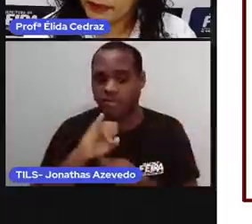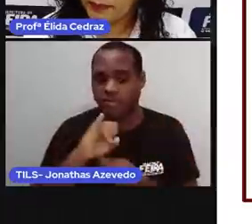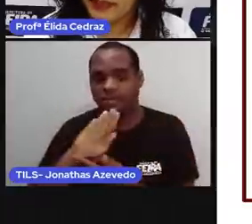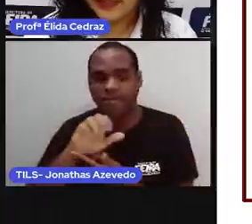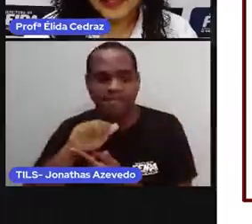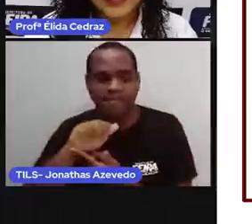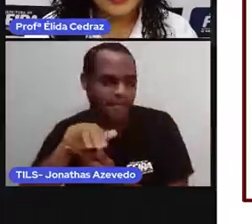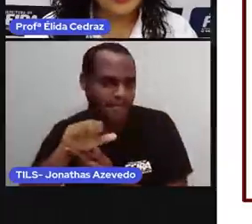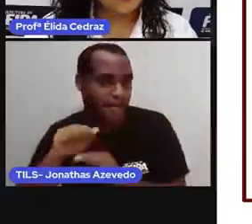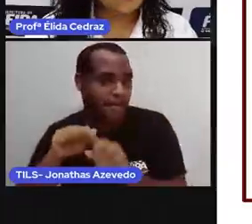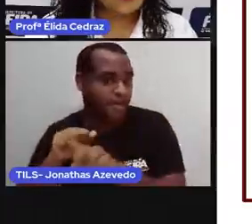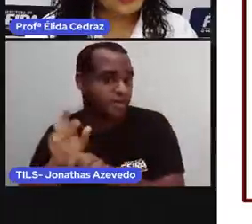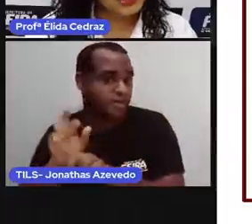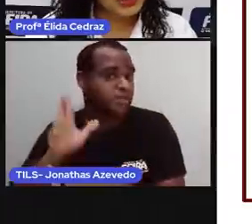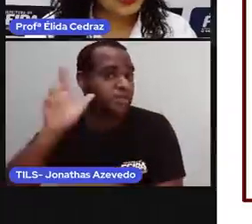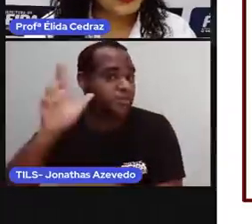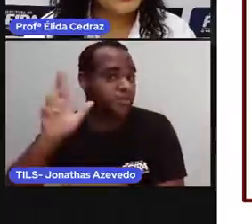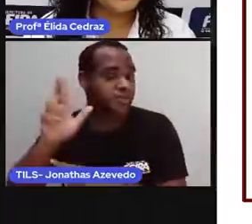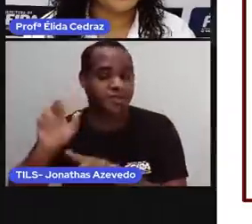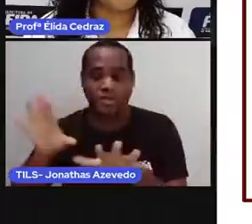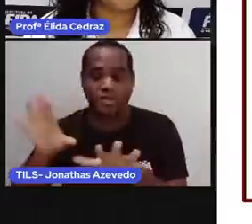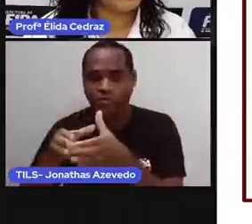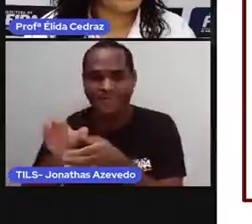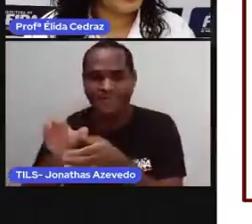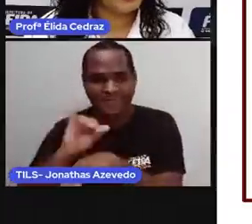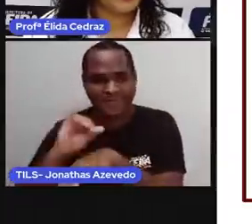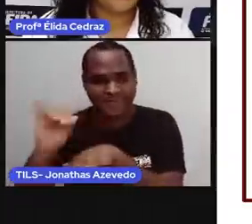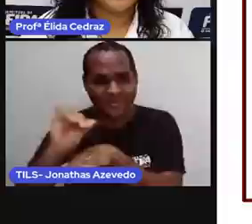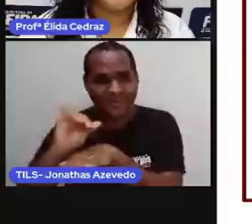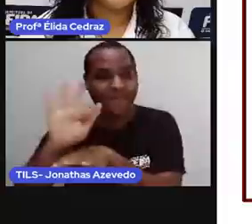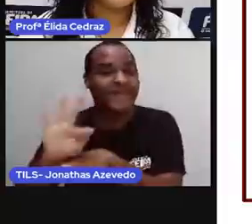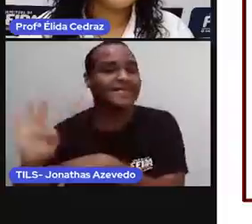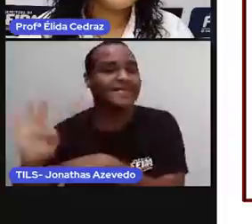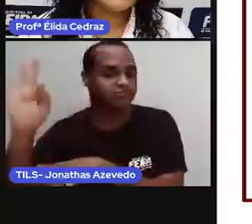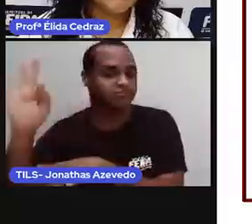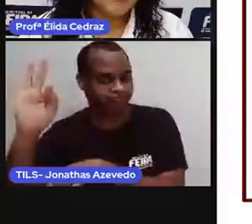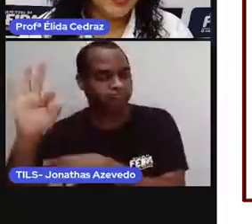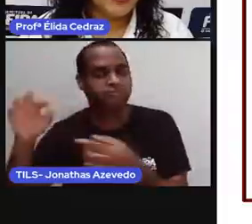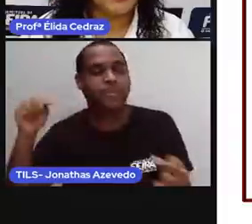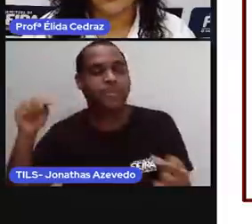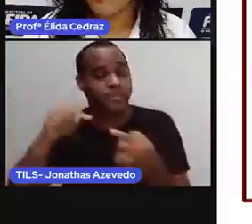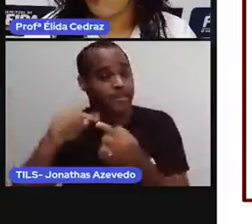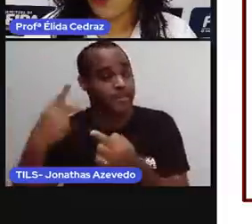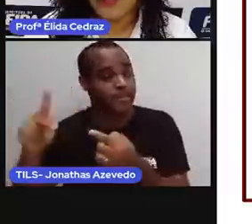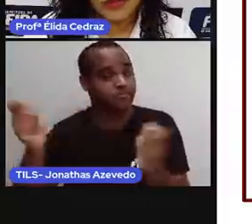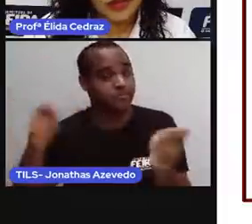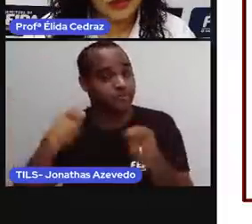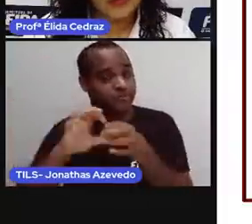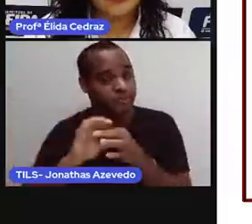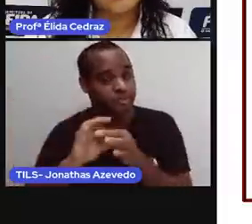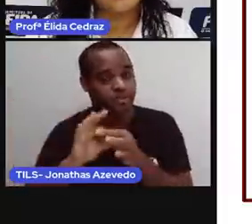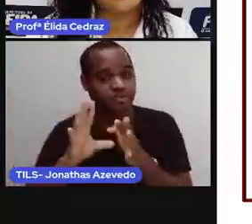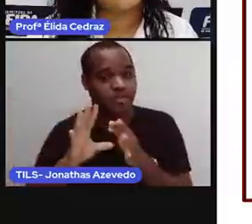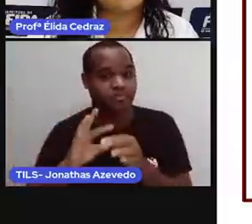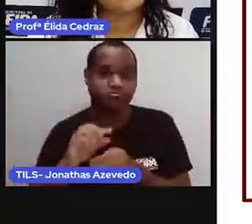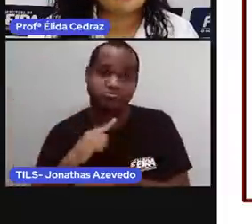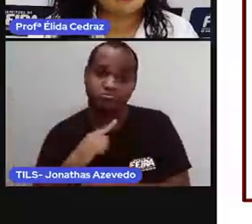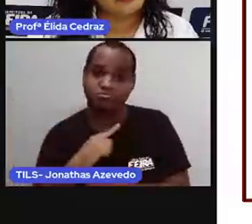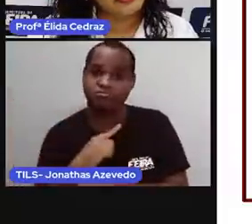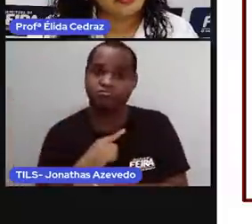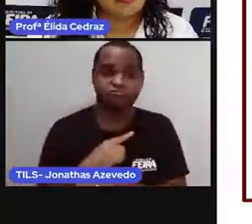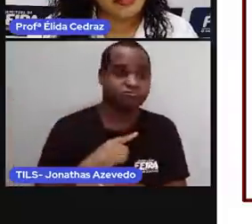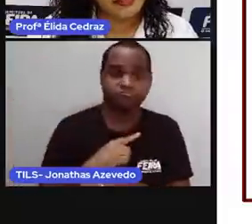IBAMA, que é uma instituição federal que libera ou não a